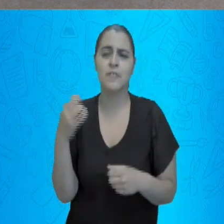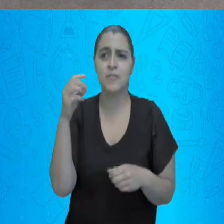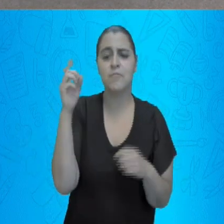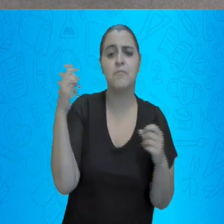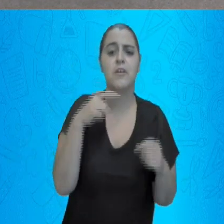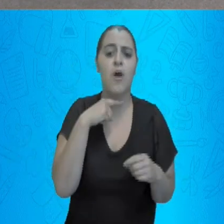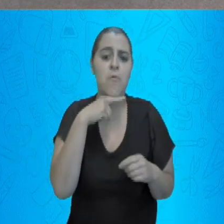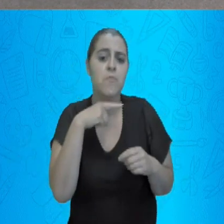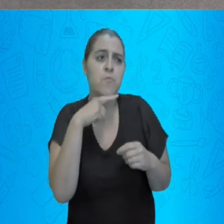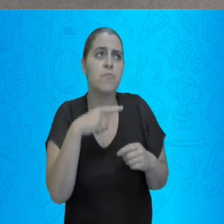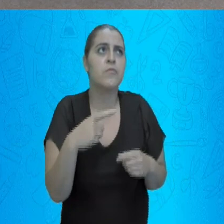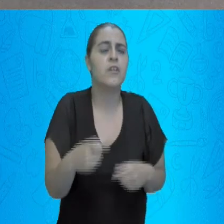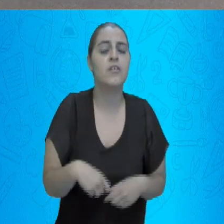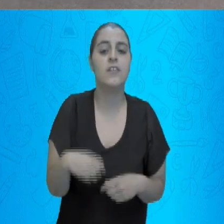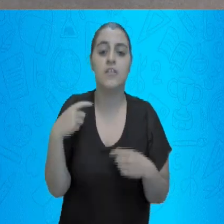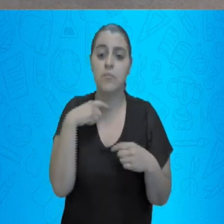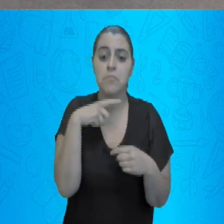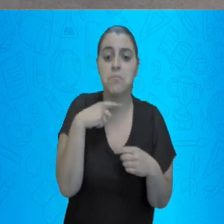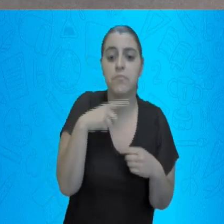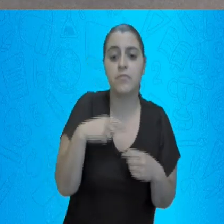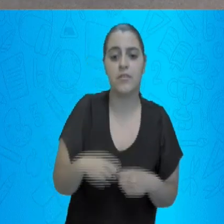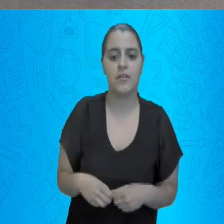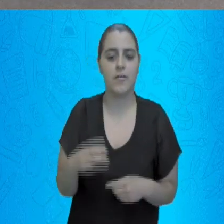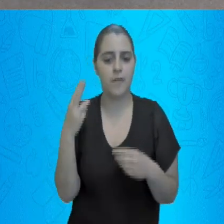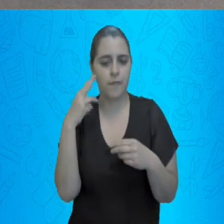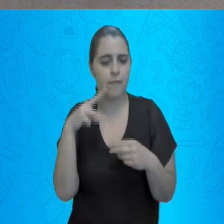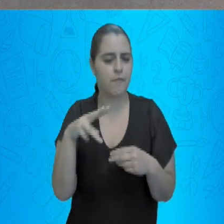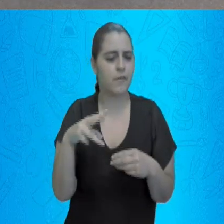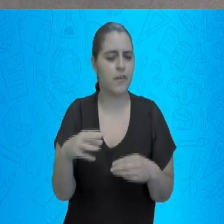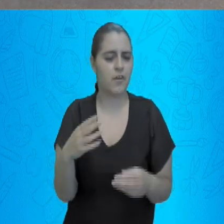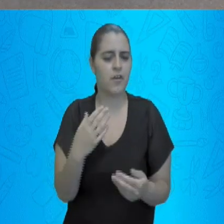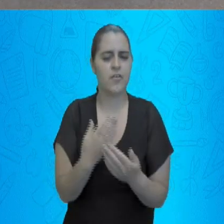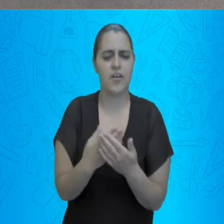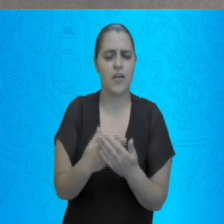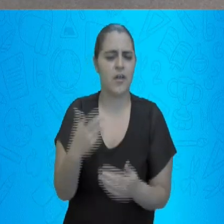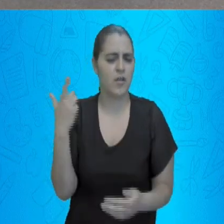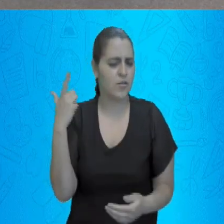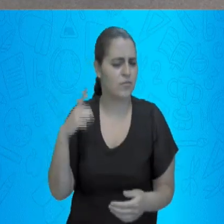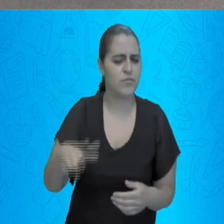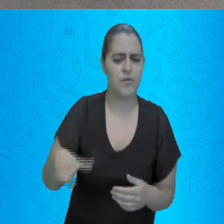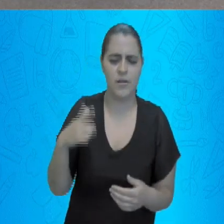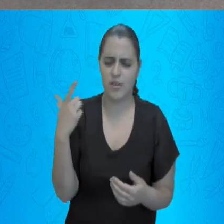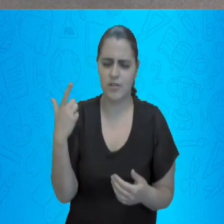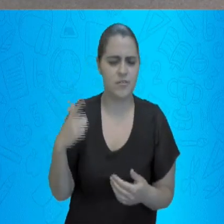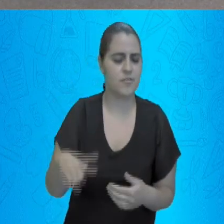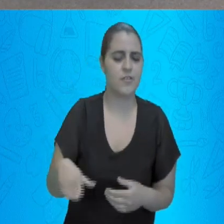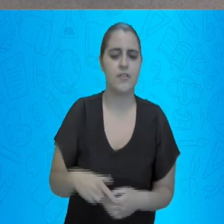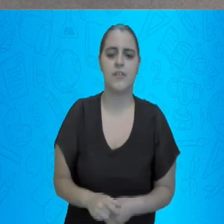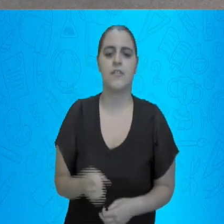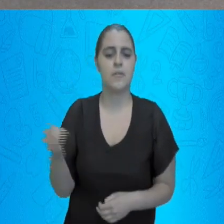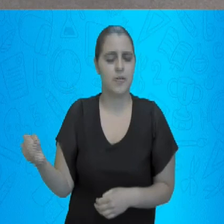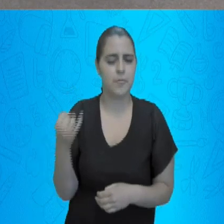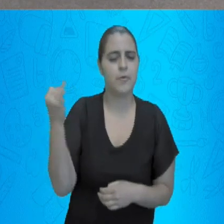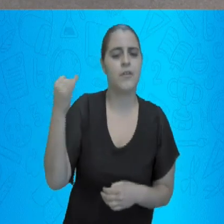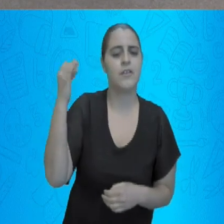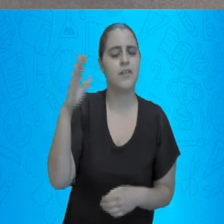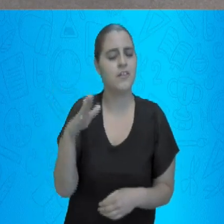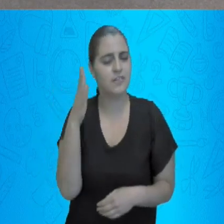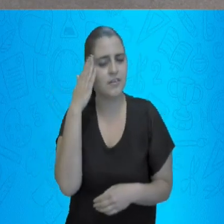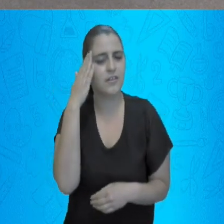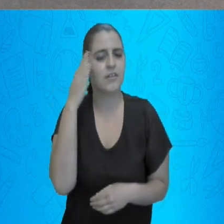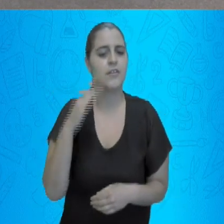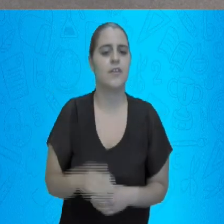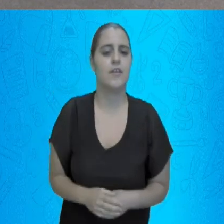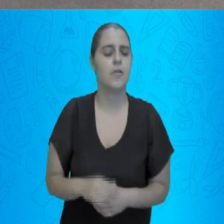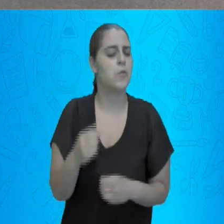dúvidas. E se gerar dúvidas, assista essa aula quantas vezes forem necessárias. Porque o que não pode é